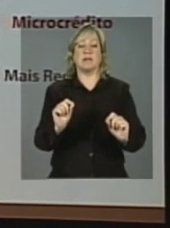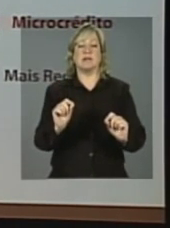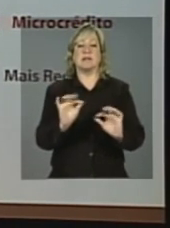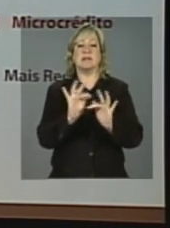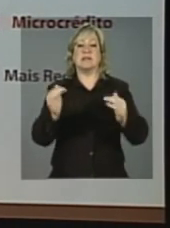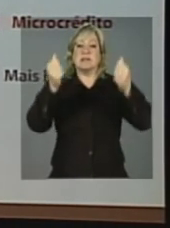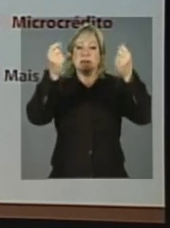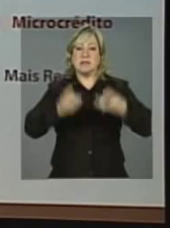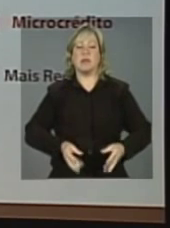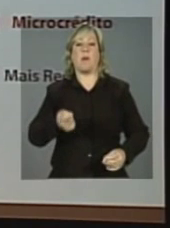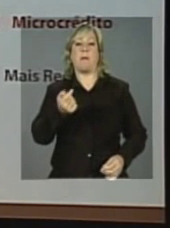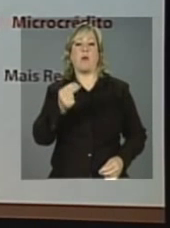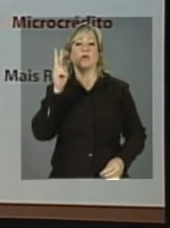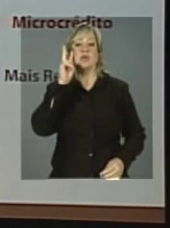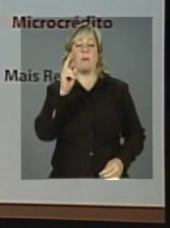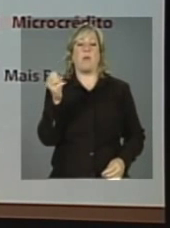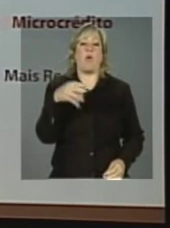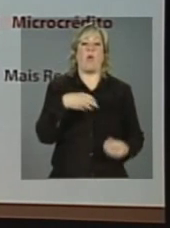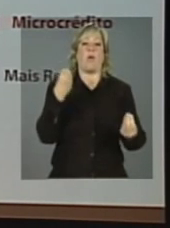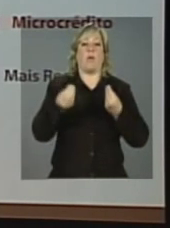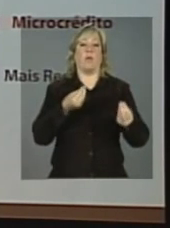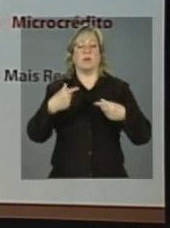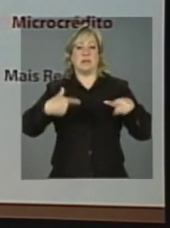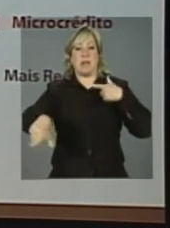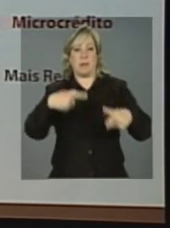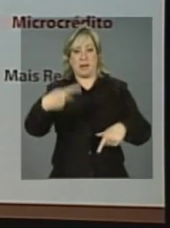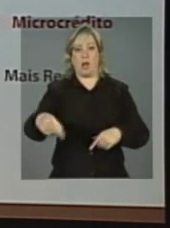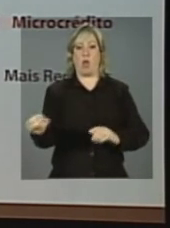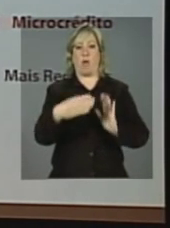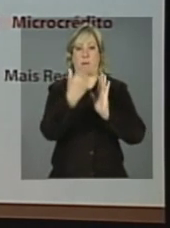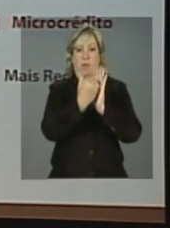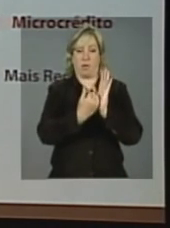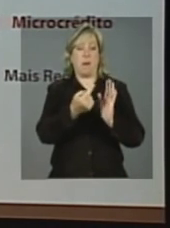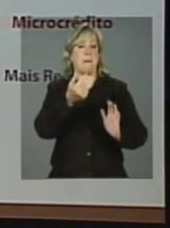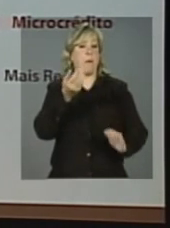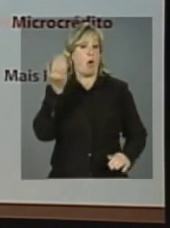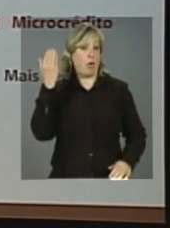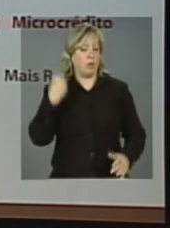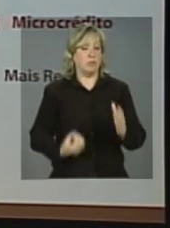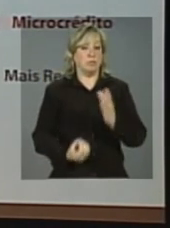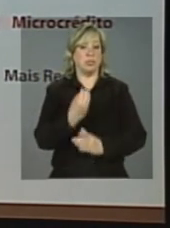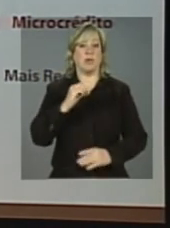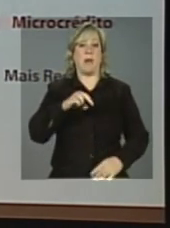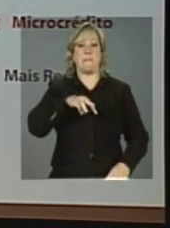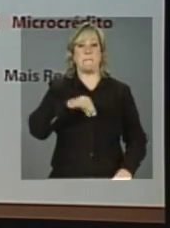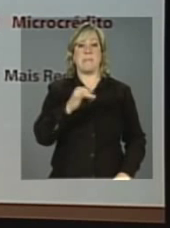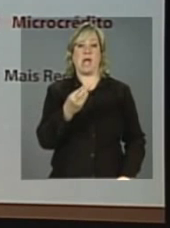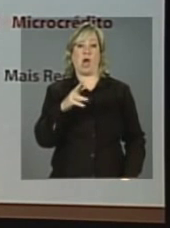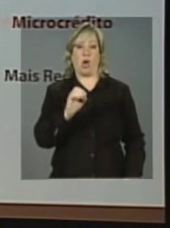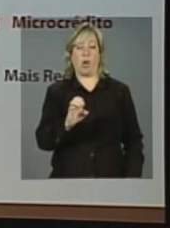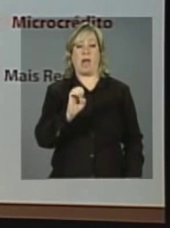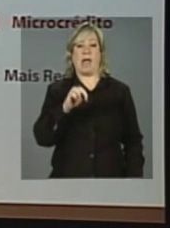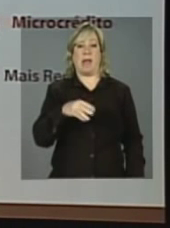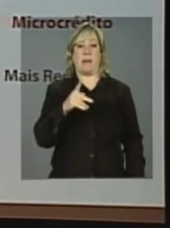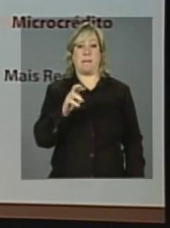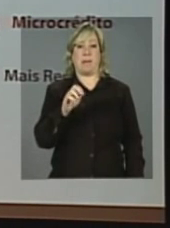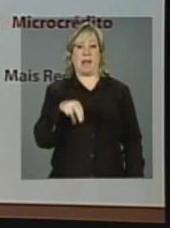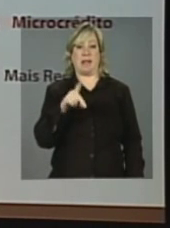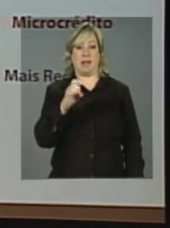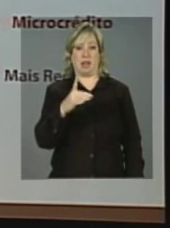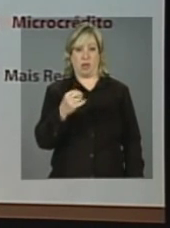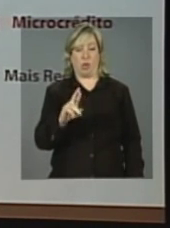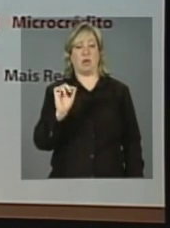funções do novo programa. Recentemente, nós lançamos o microempreendedor individual,